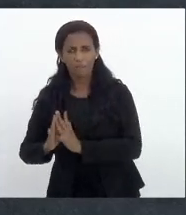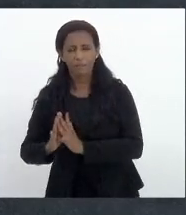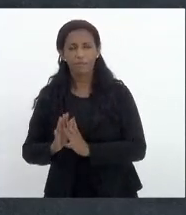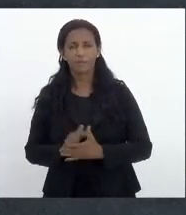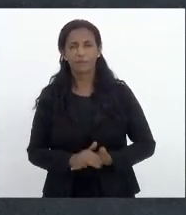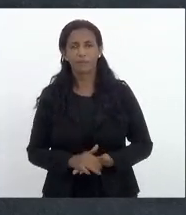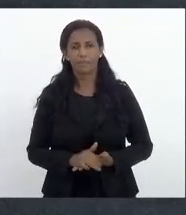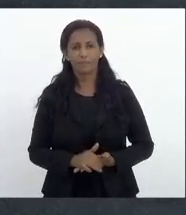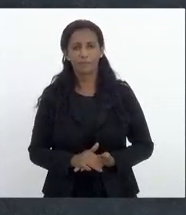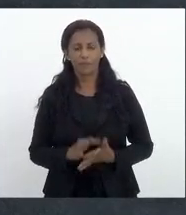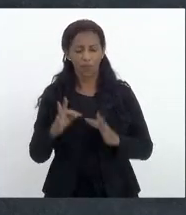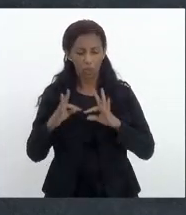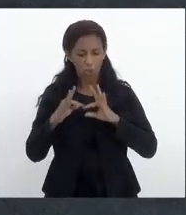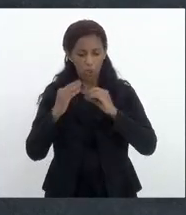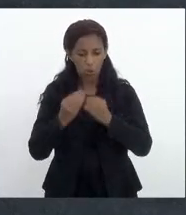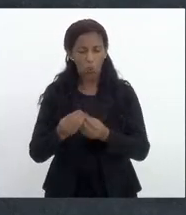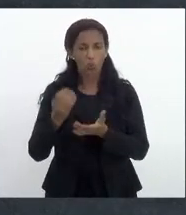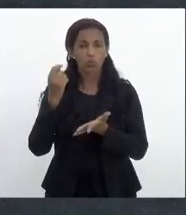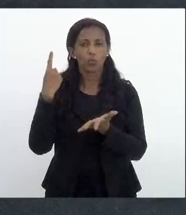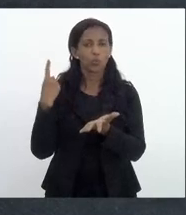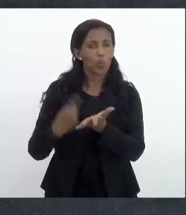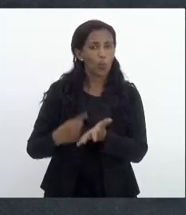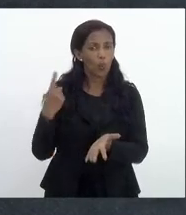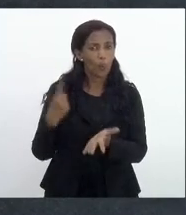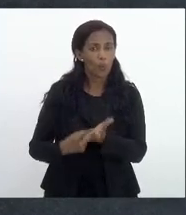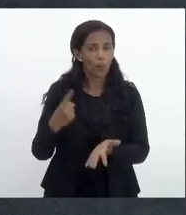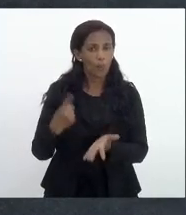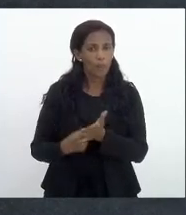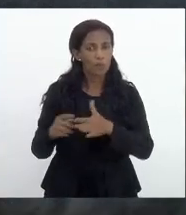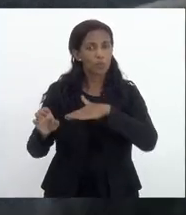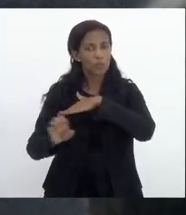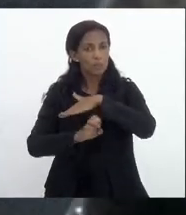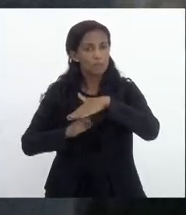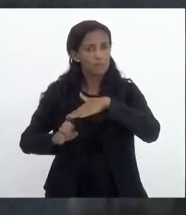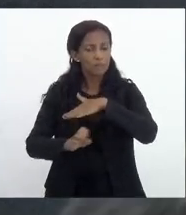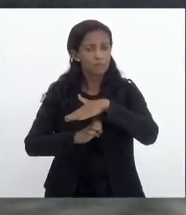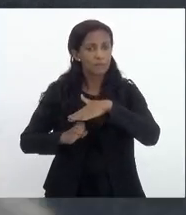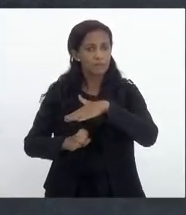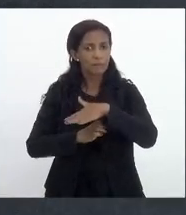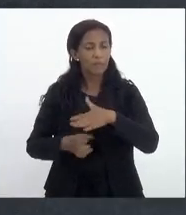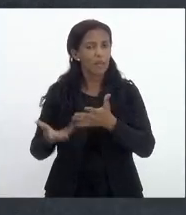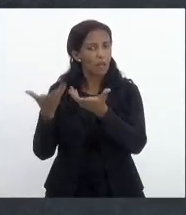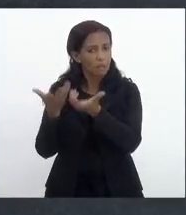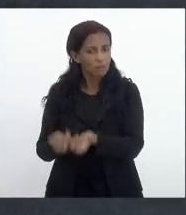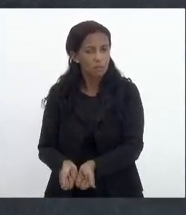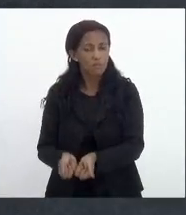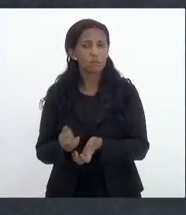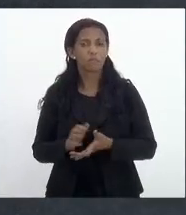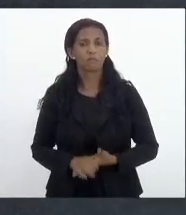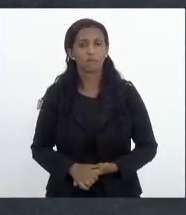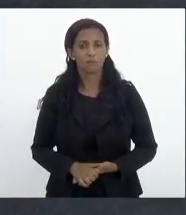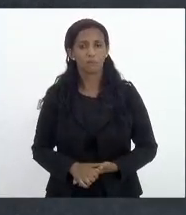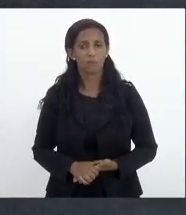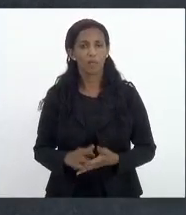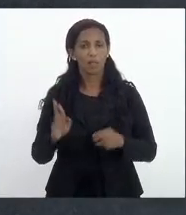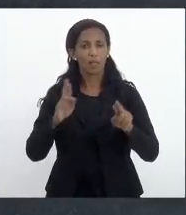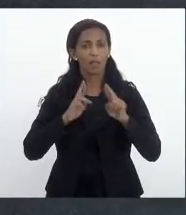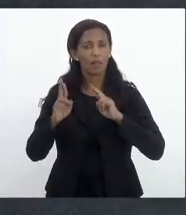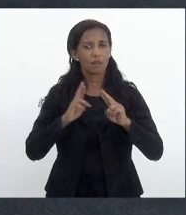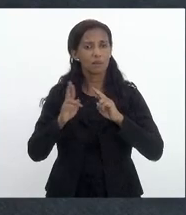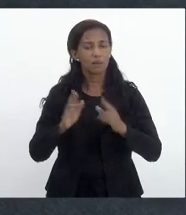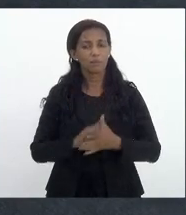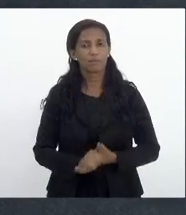todos os compromissos empresariais assumidos assumidos em relação